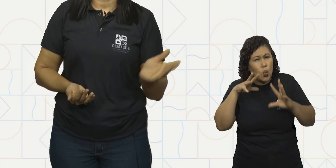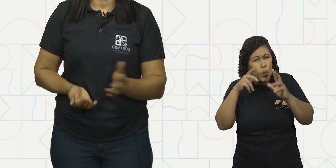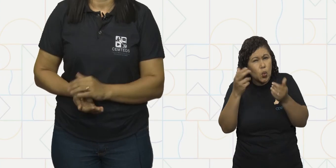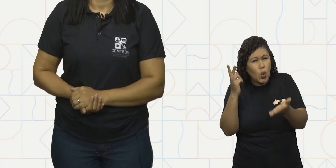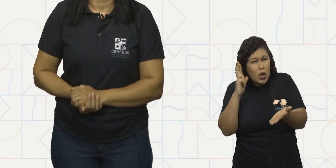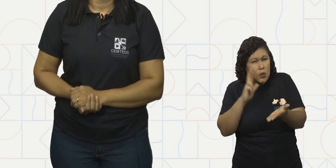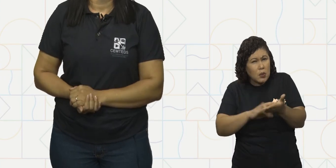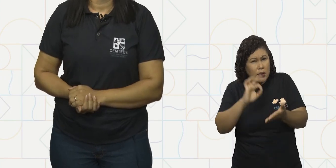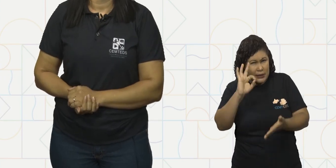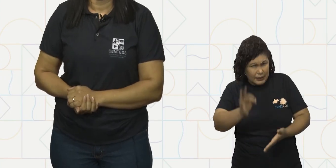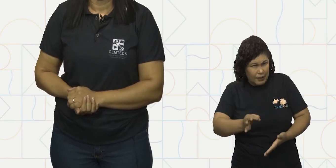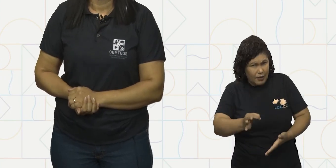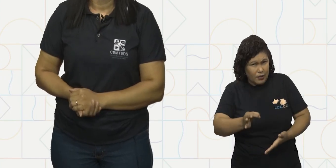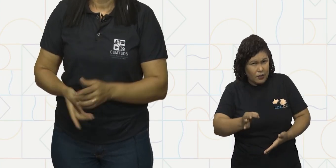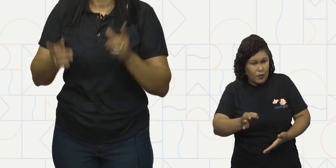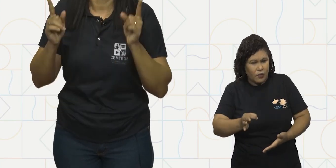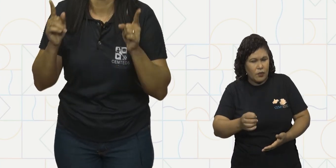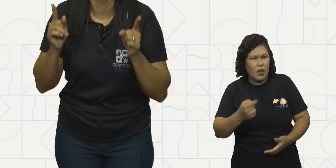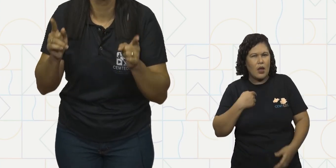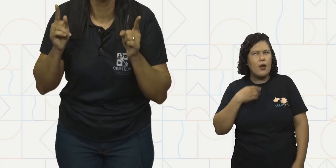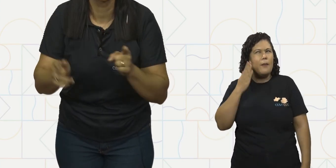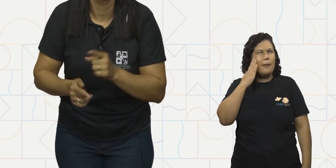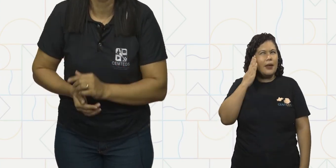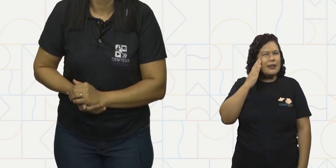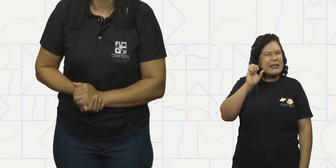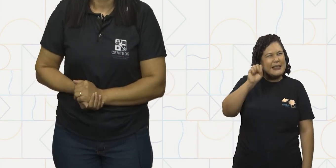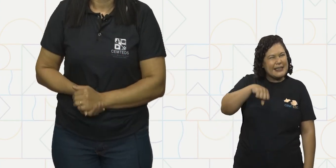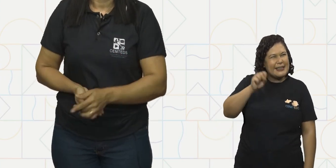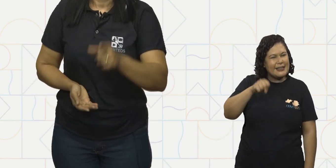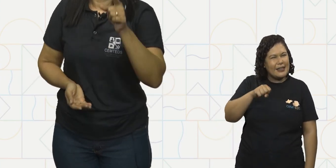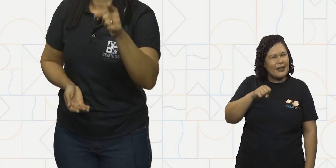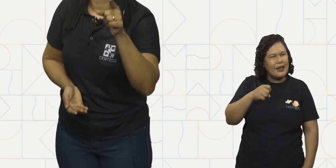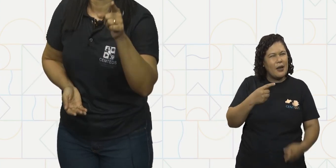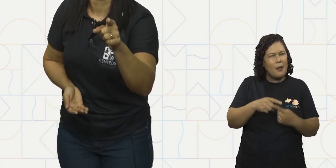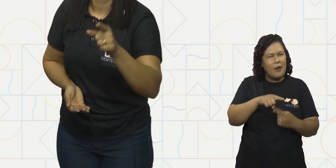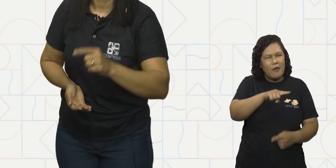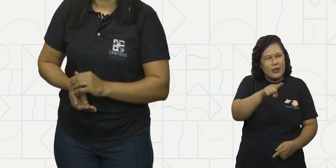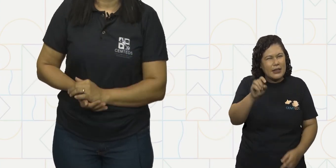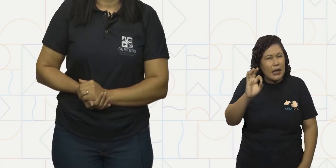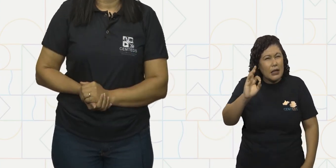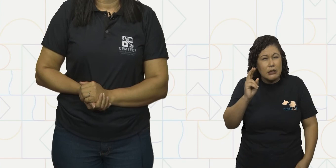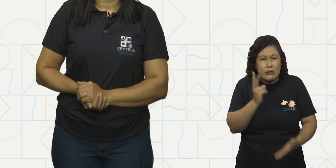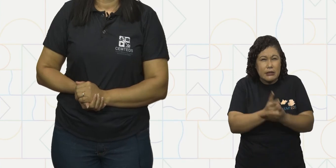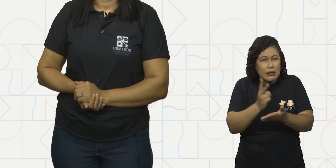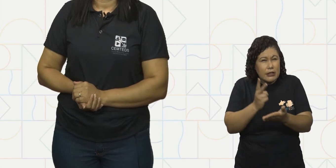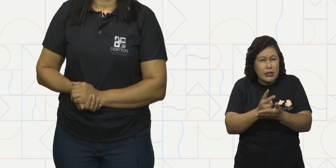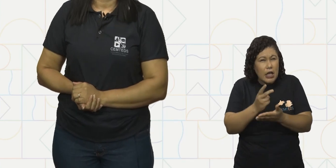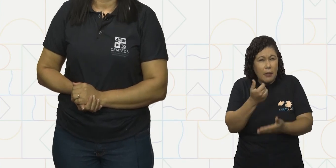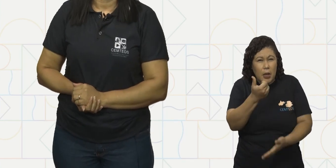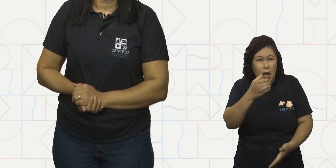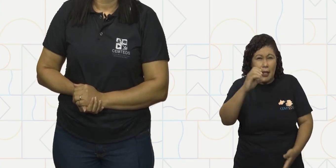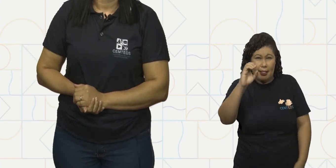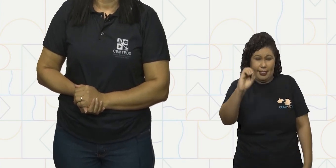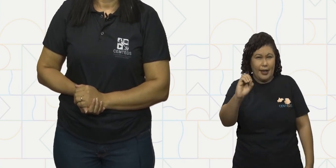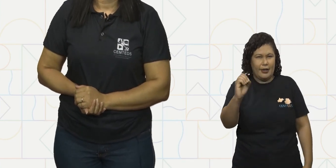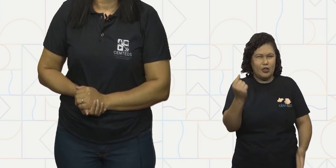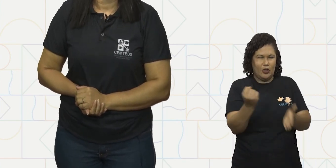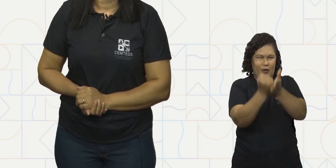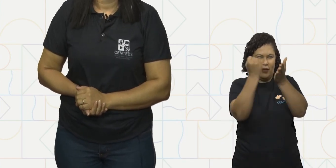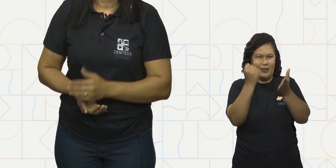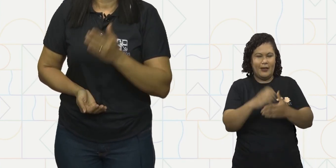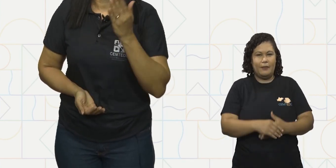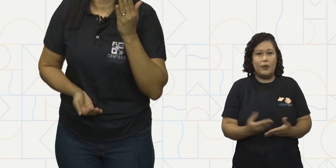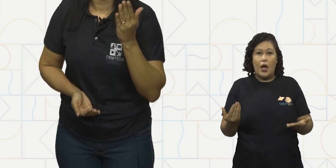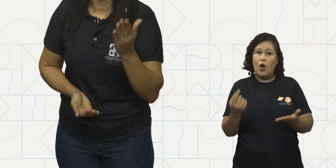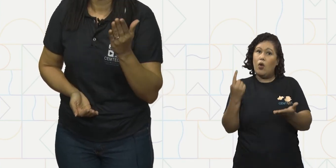todas as atividades de hoje tenho certeza que sim porque você meu aluno nota 10 e